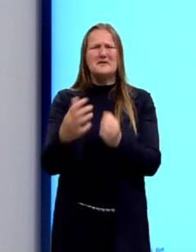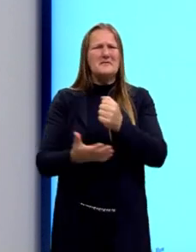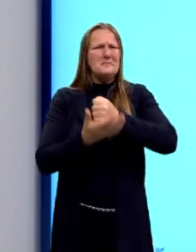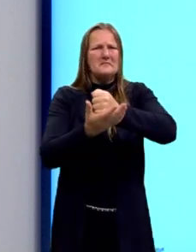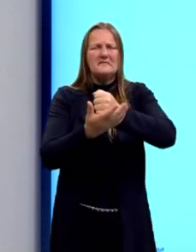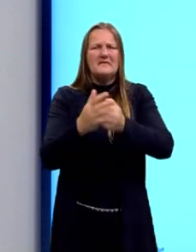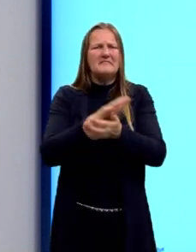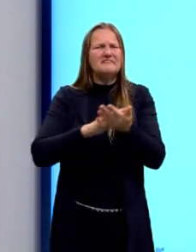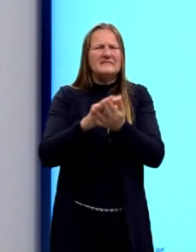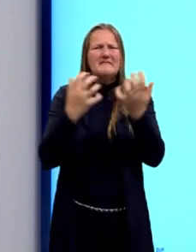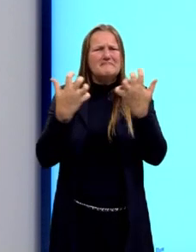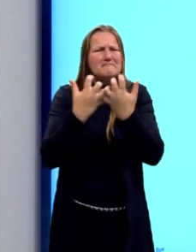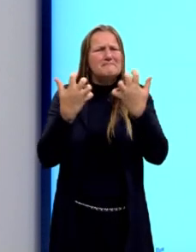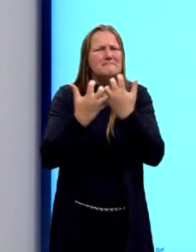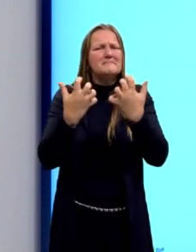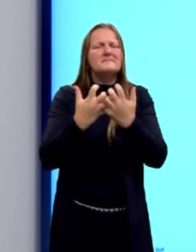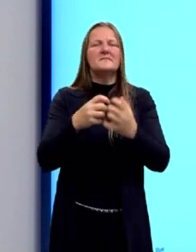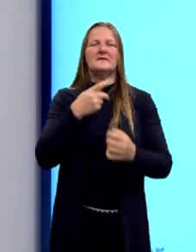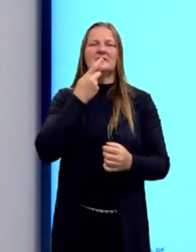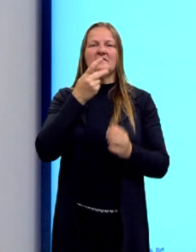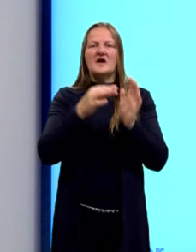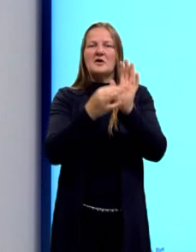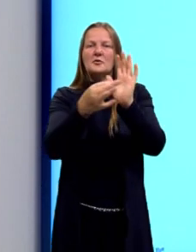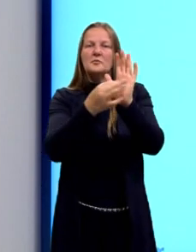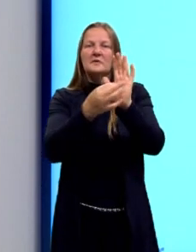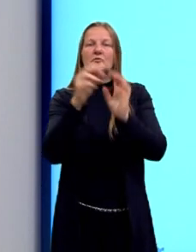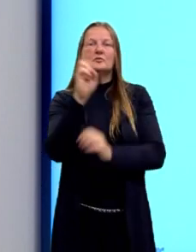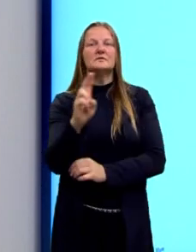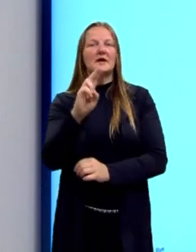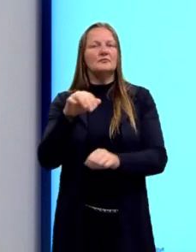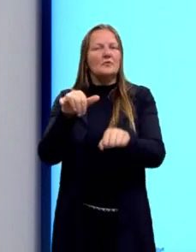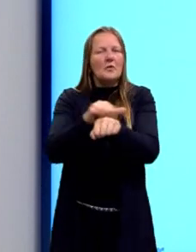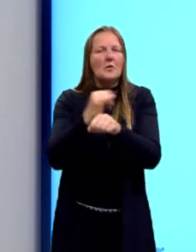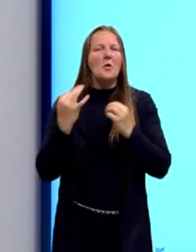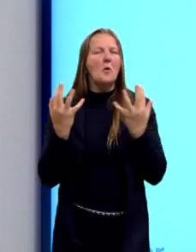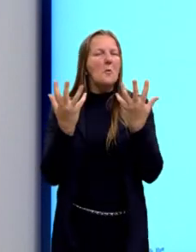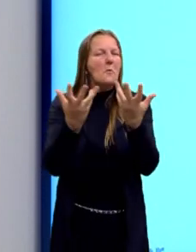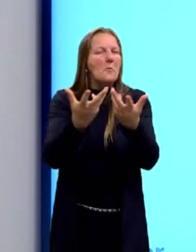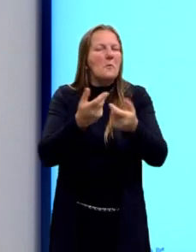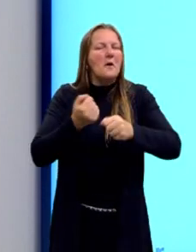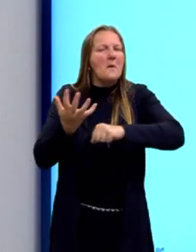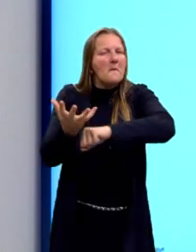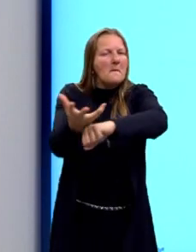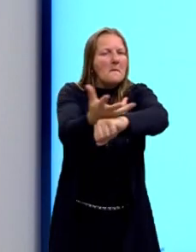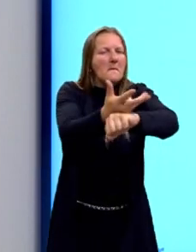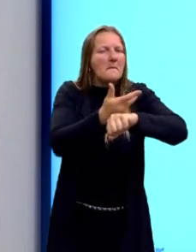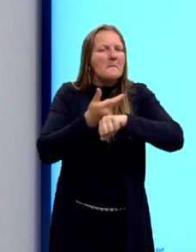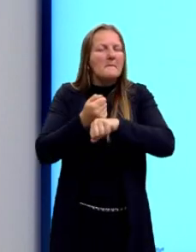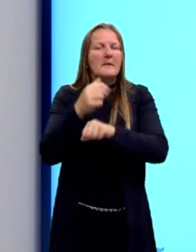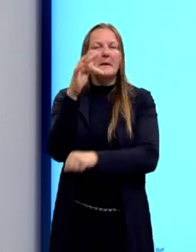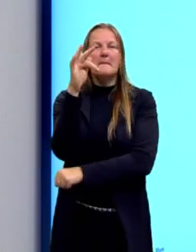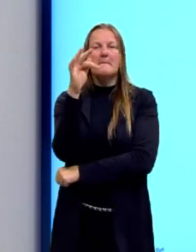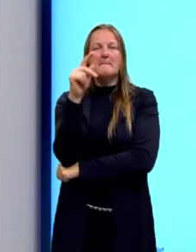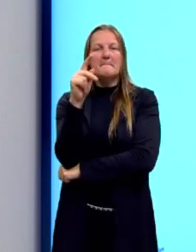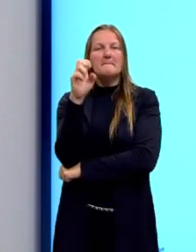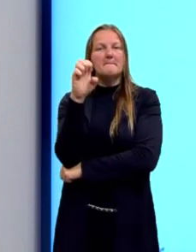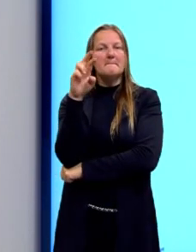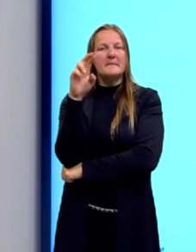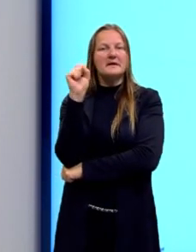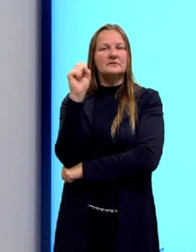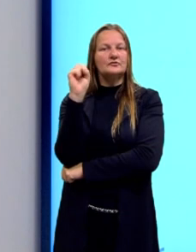São falhos, sendo argumentos utilizados para persuasão. Eles são muitas vezes tomados como